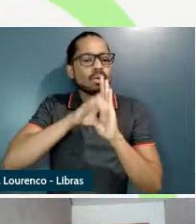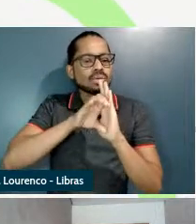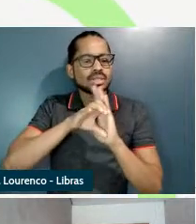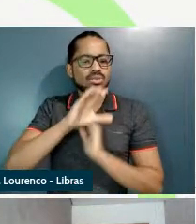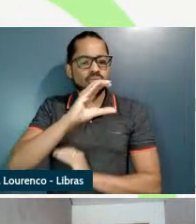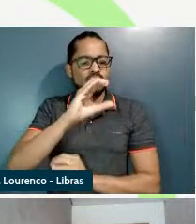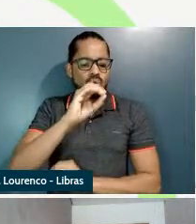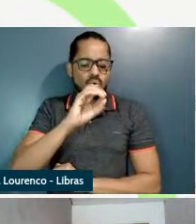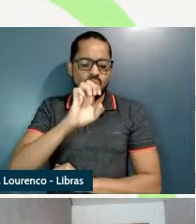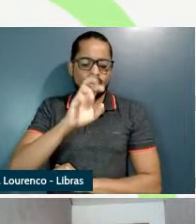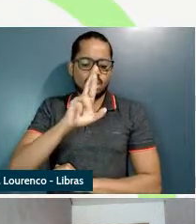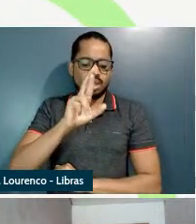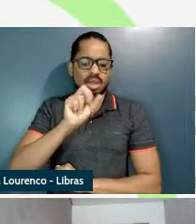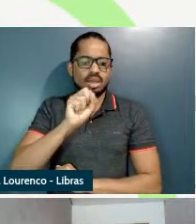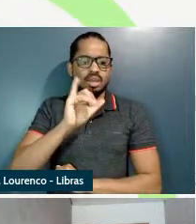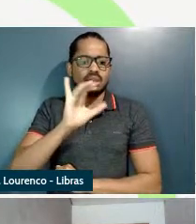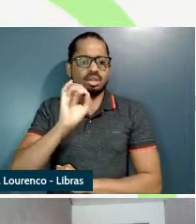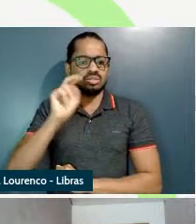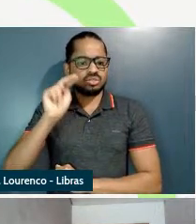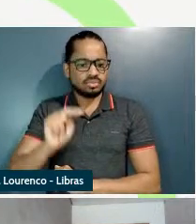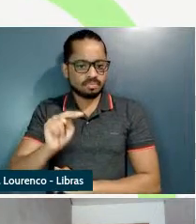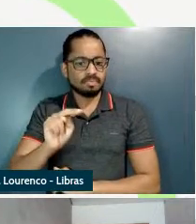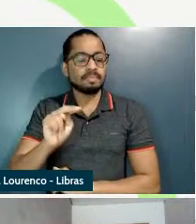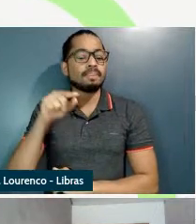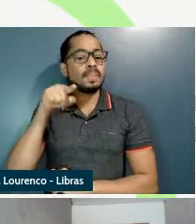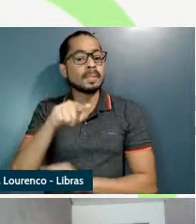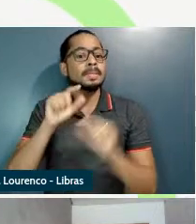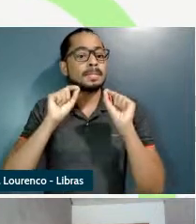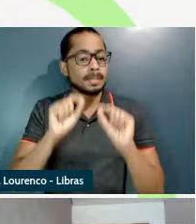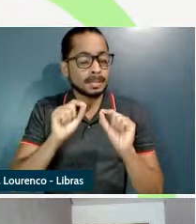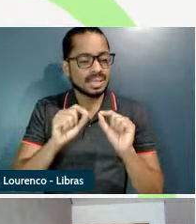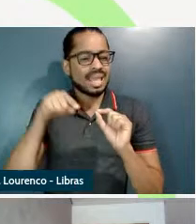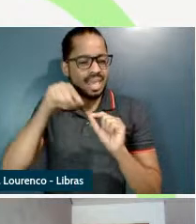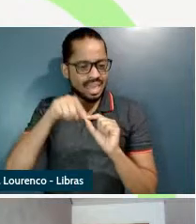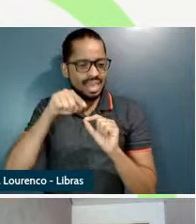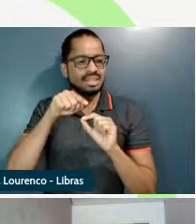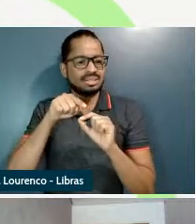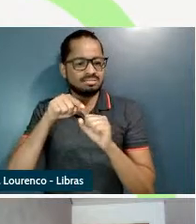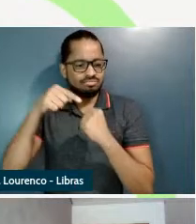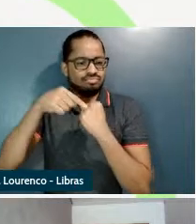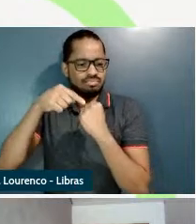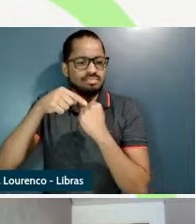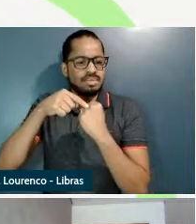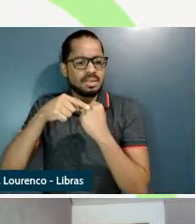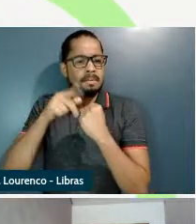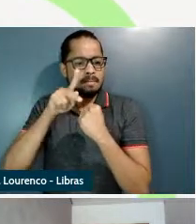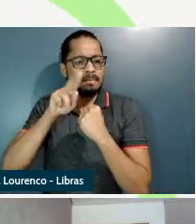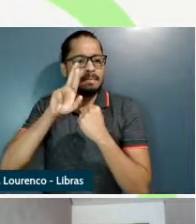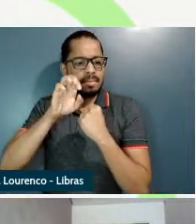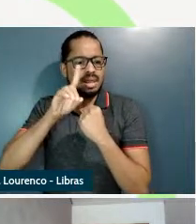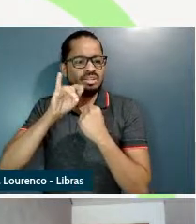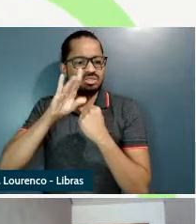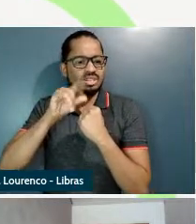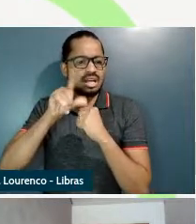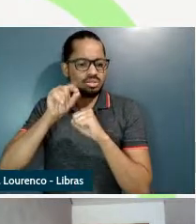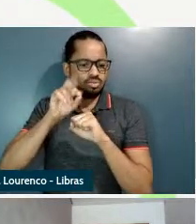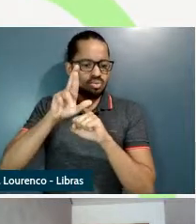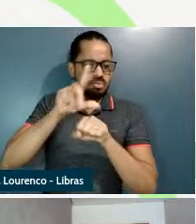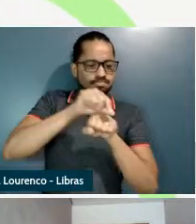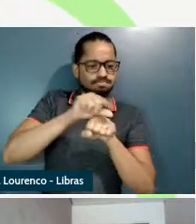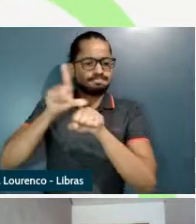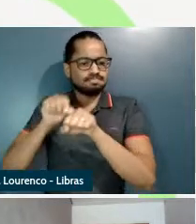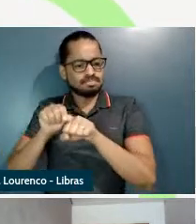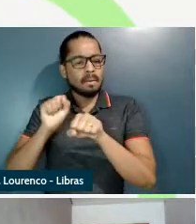um item predicador tem a capacidade de mudar a interpretação dos seus argumentos por